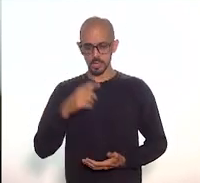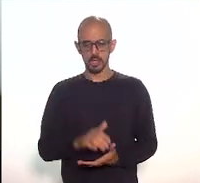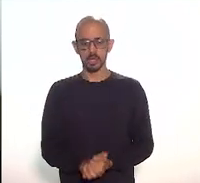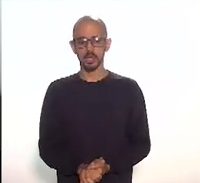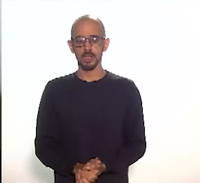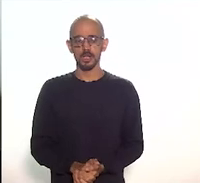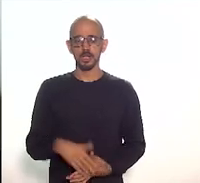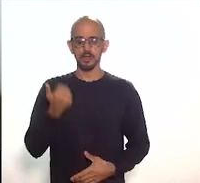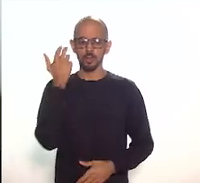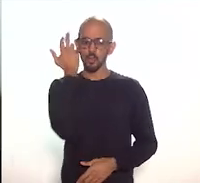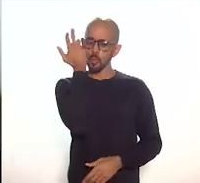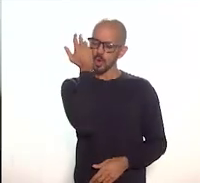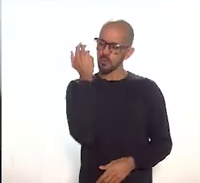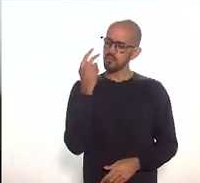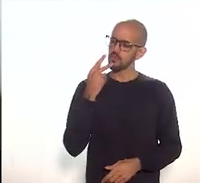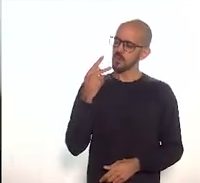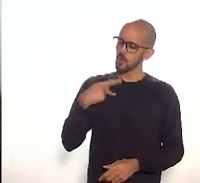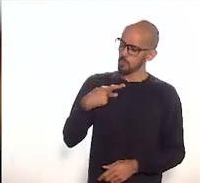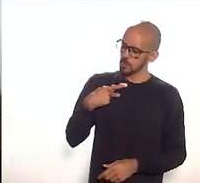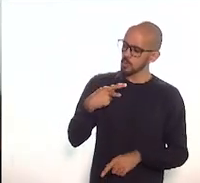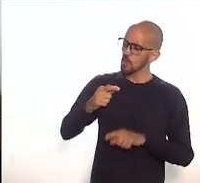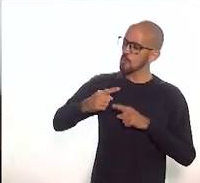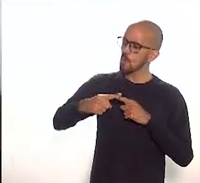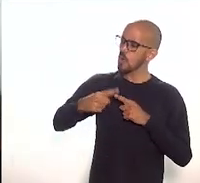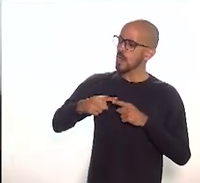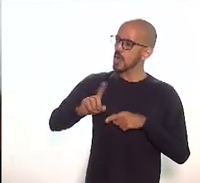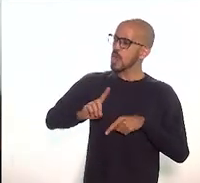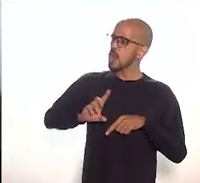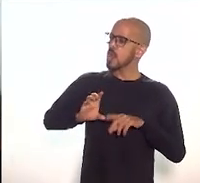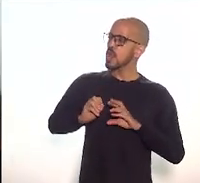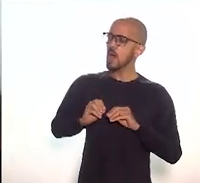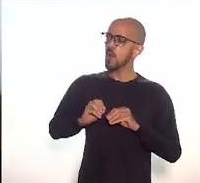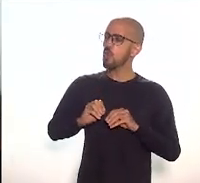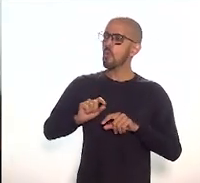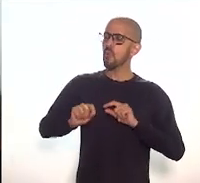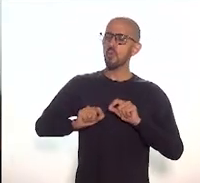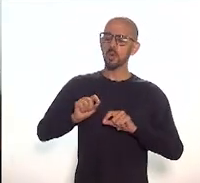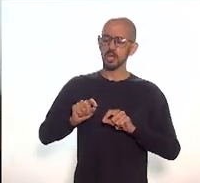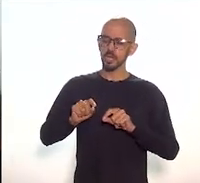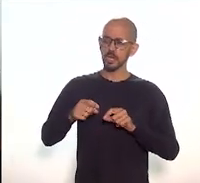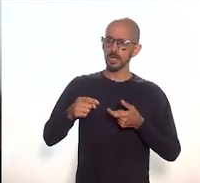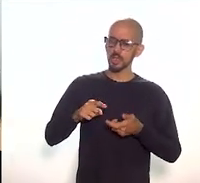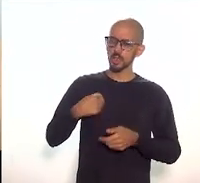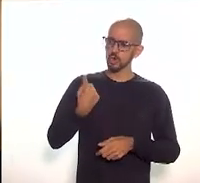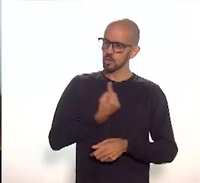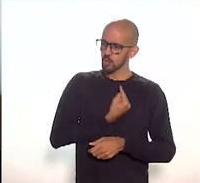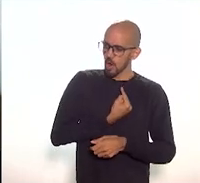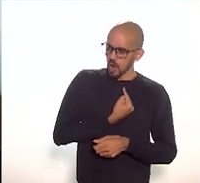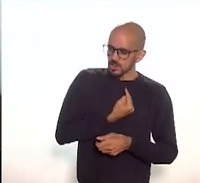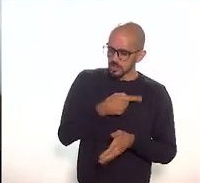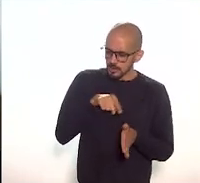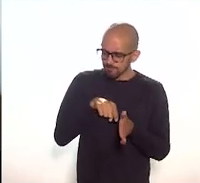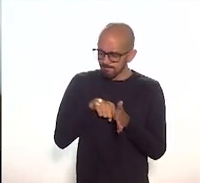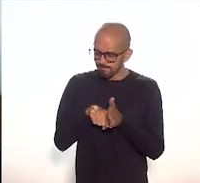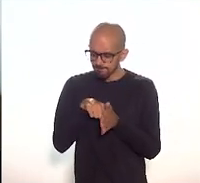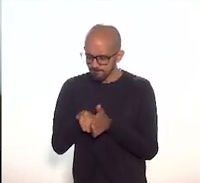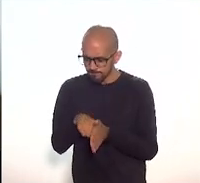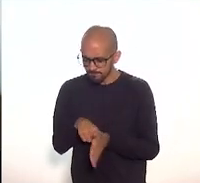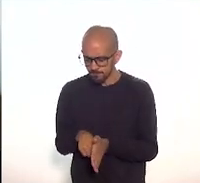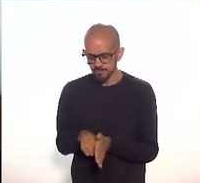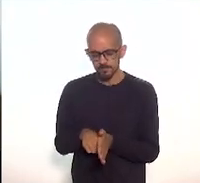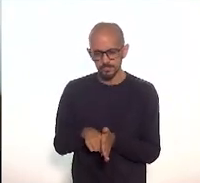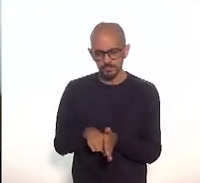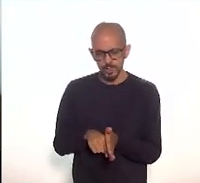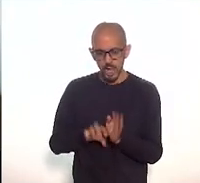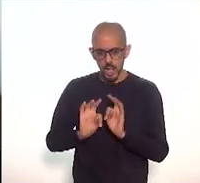falou, e por que não a gente ir também para os primórdios da fundação da